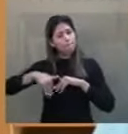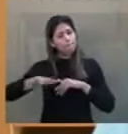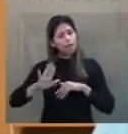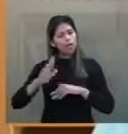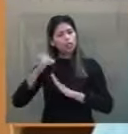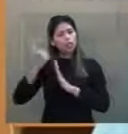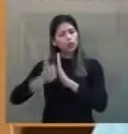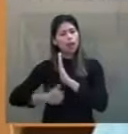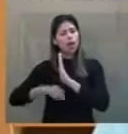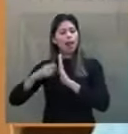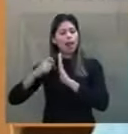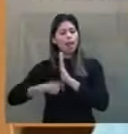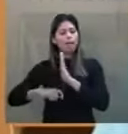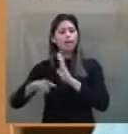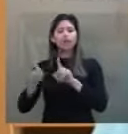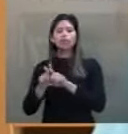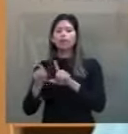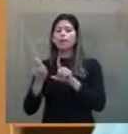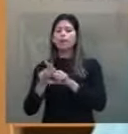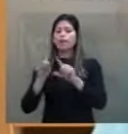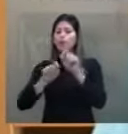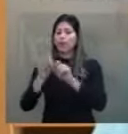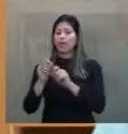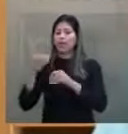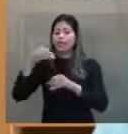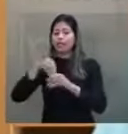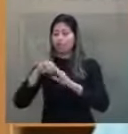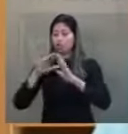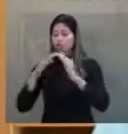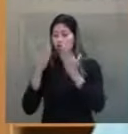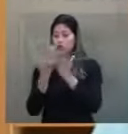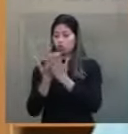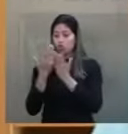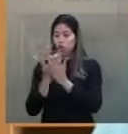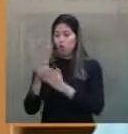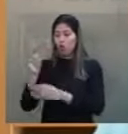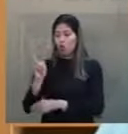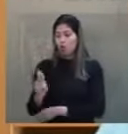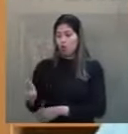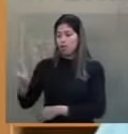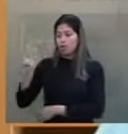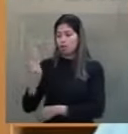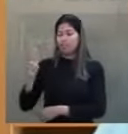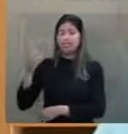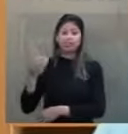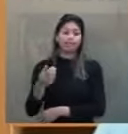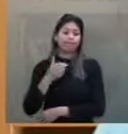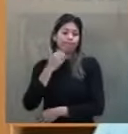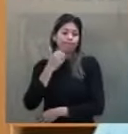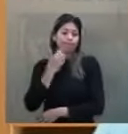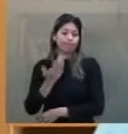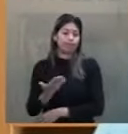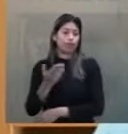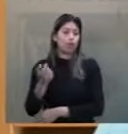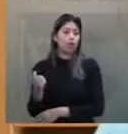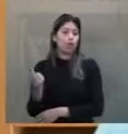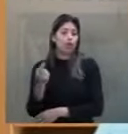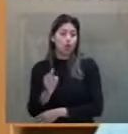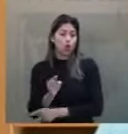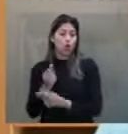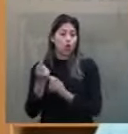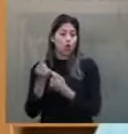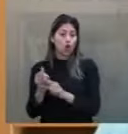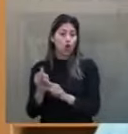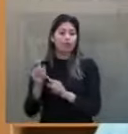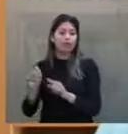para poderem atuar nas escolas e universidades, além de injusto, é altamente contraproducente,